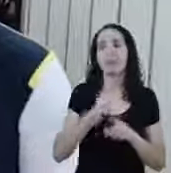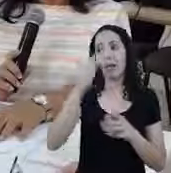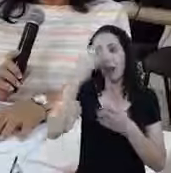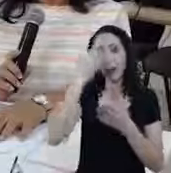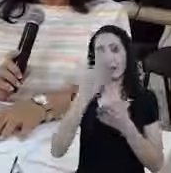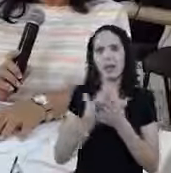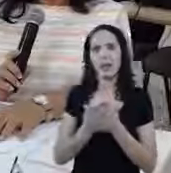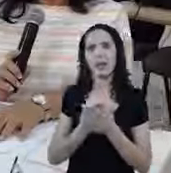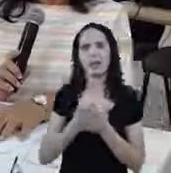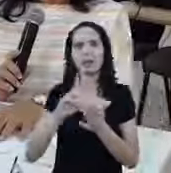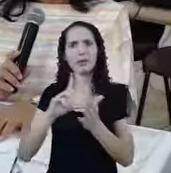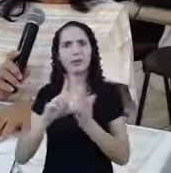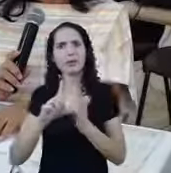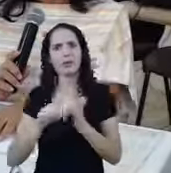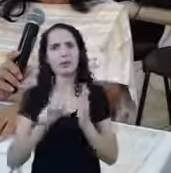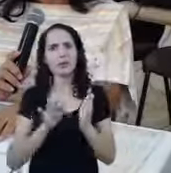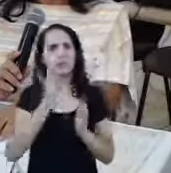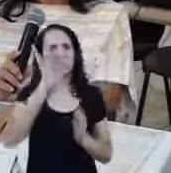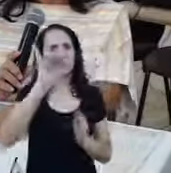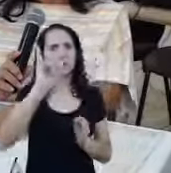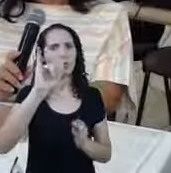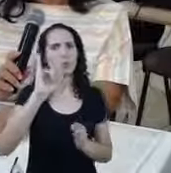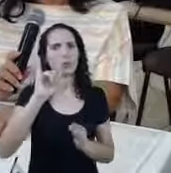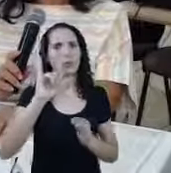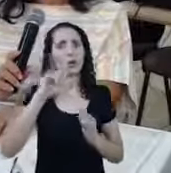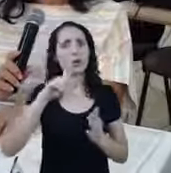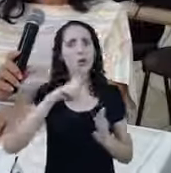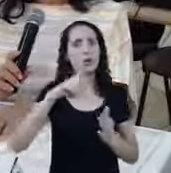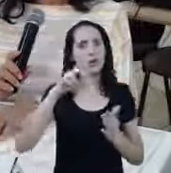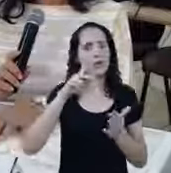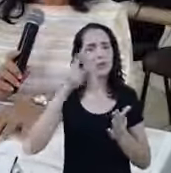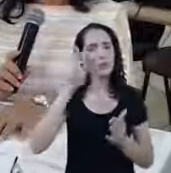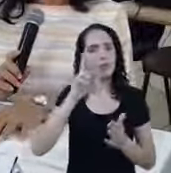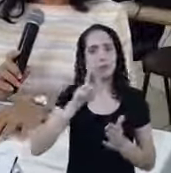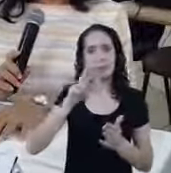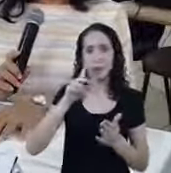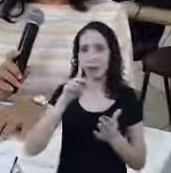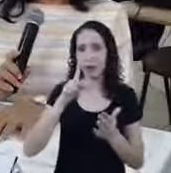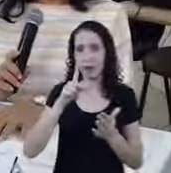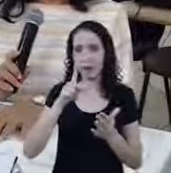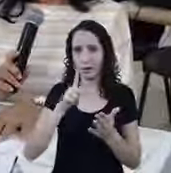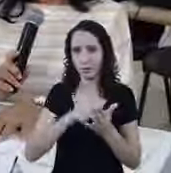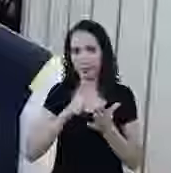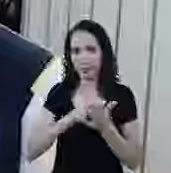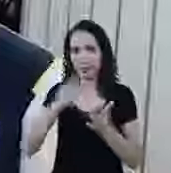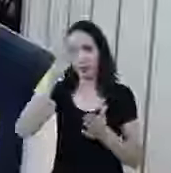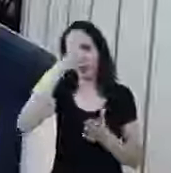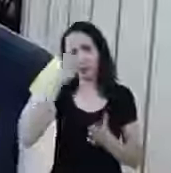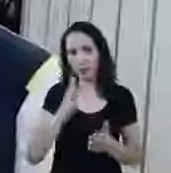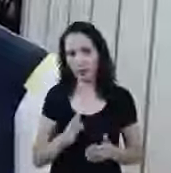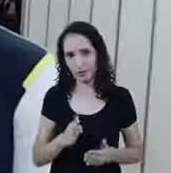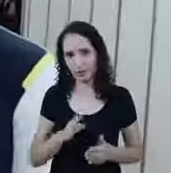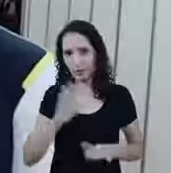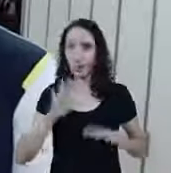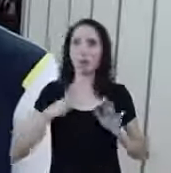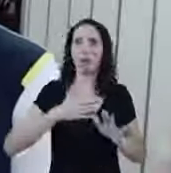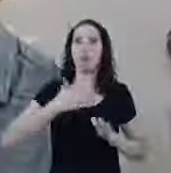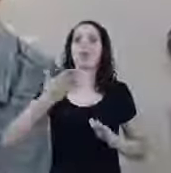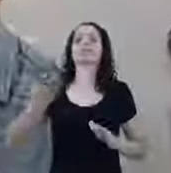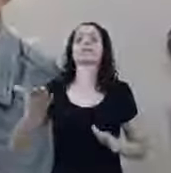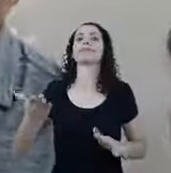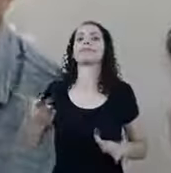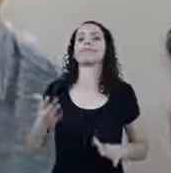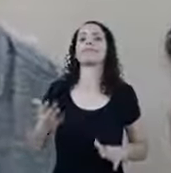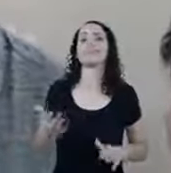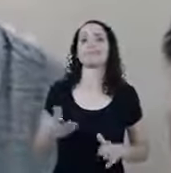Vai mostrar uma realidade Que eu acredito Ainda não estava inscrita Nós podemos nos surpreender, né? Vamos nos